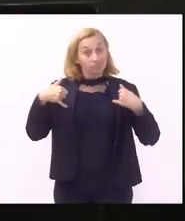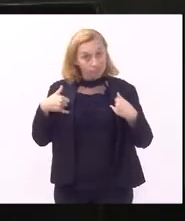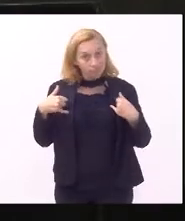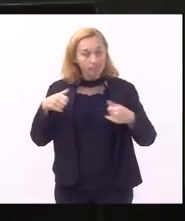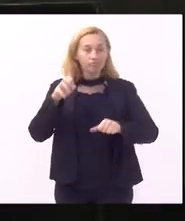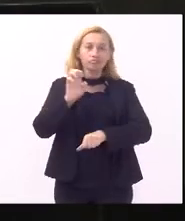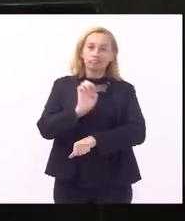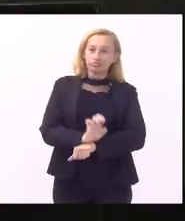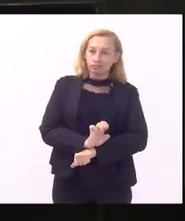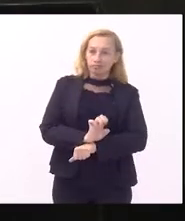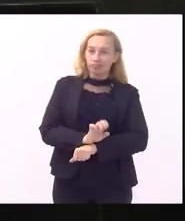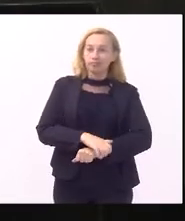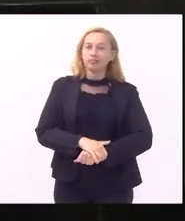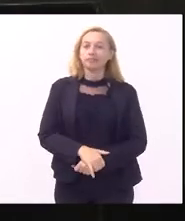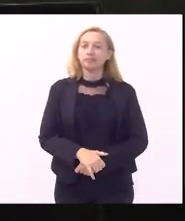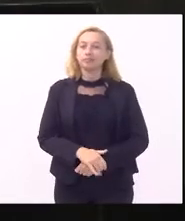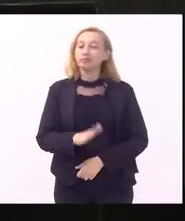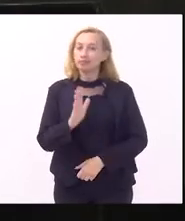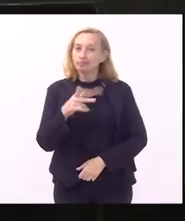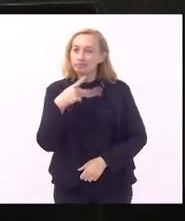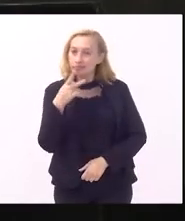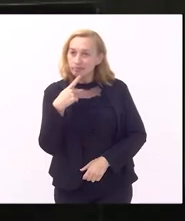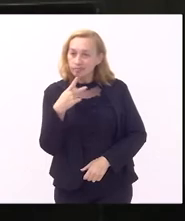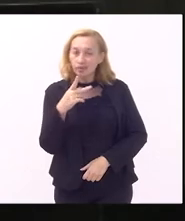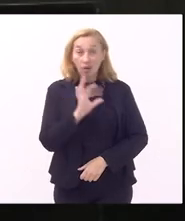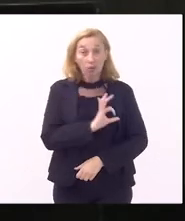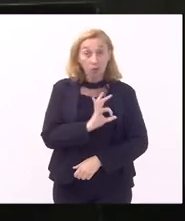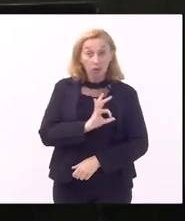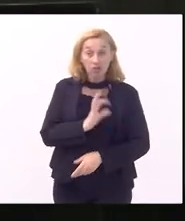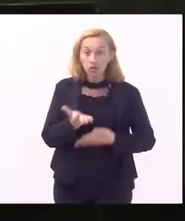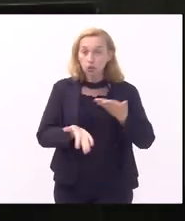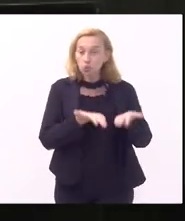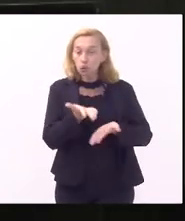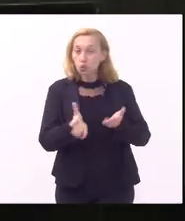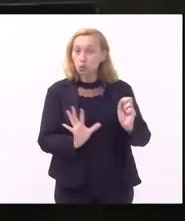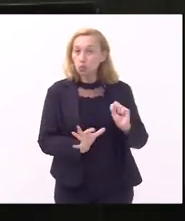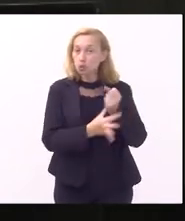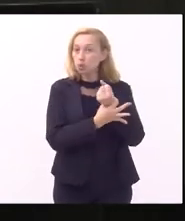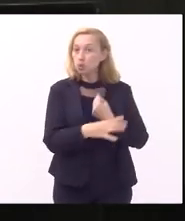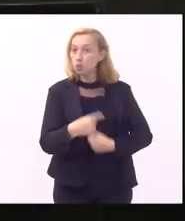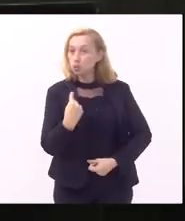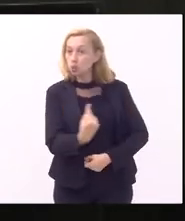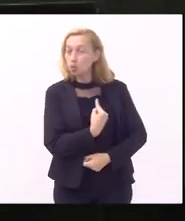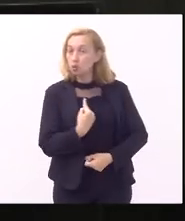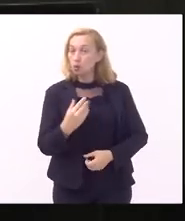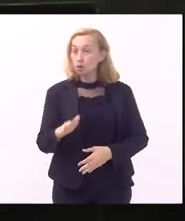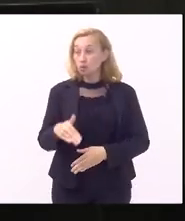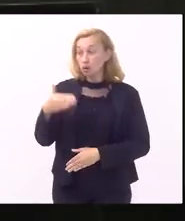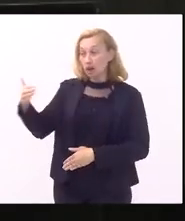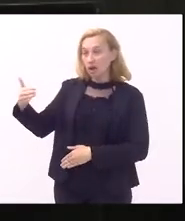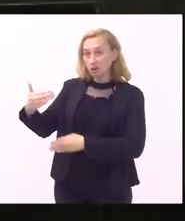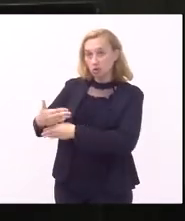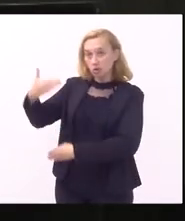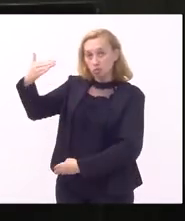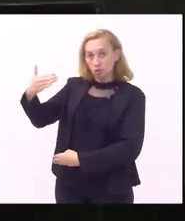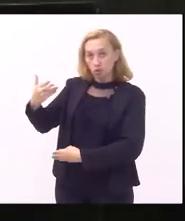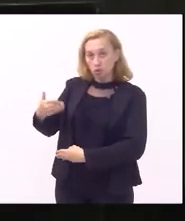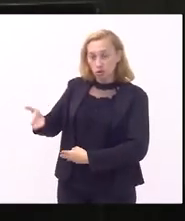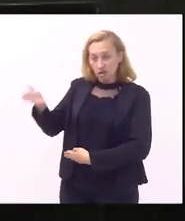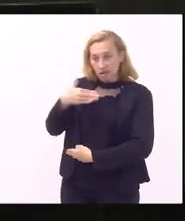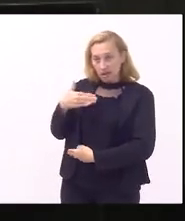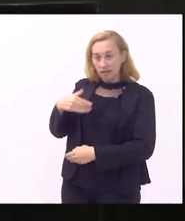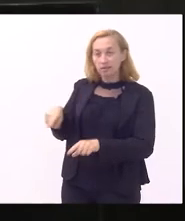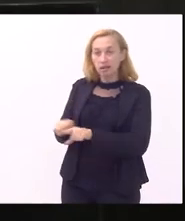nosso Estado como eu falo a polícia que cuida da nossa segurança do lado de lado do muro e do lado de cá do